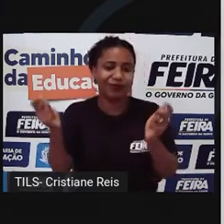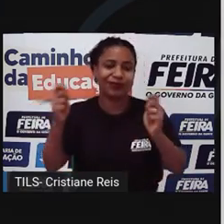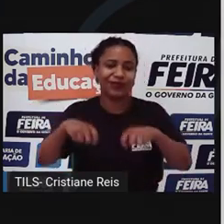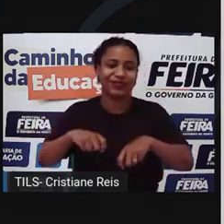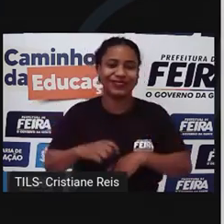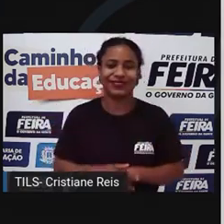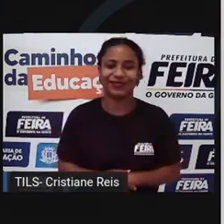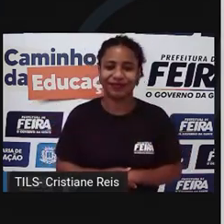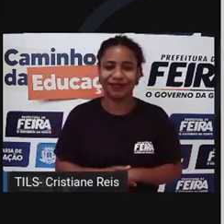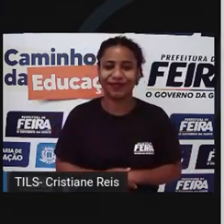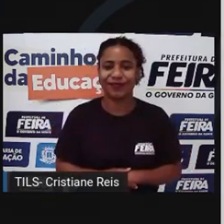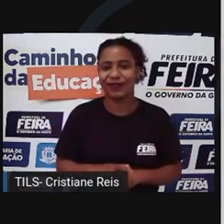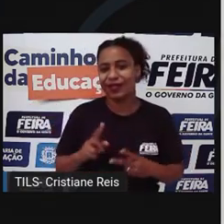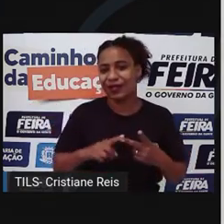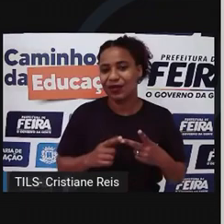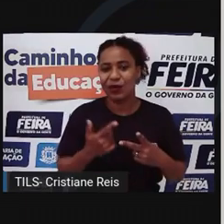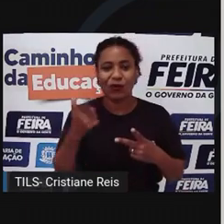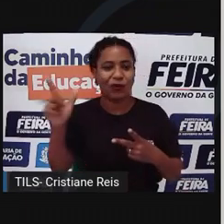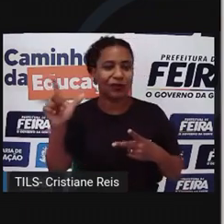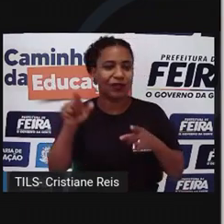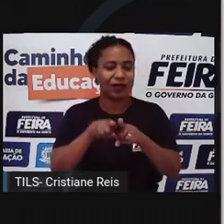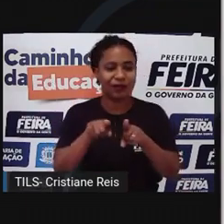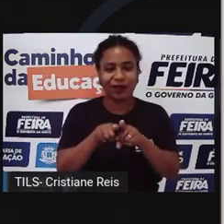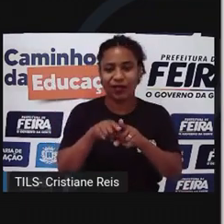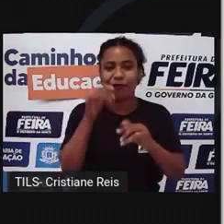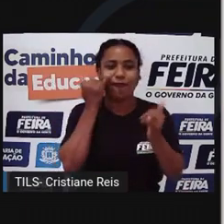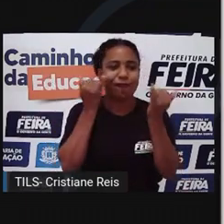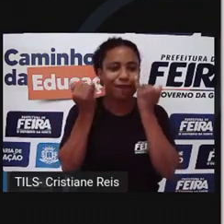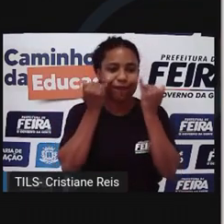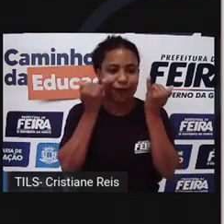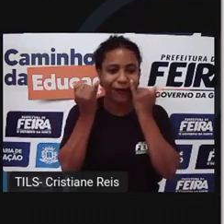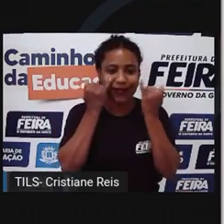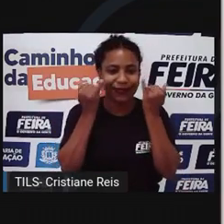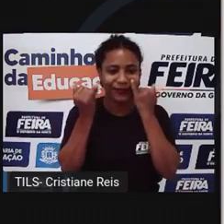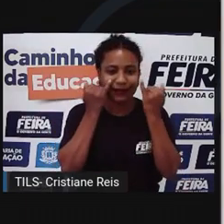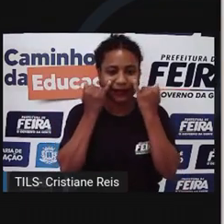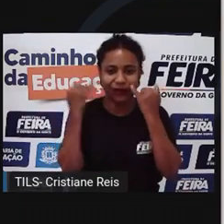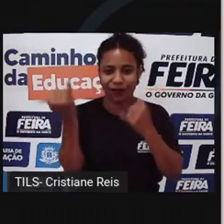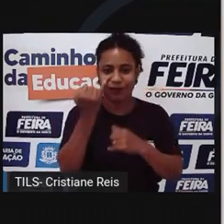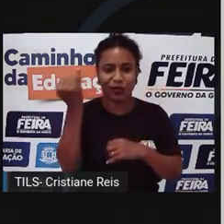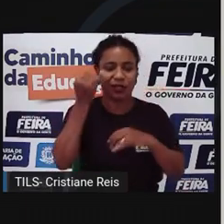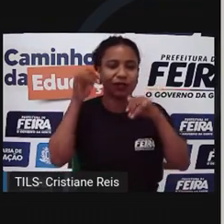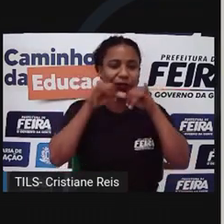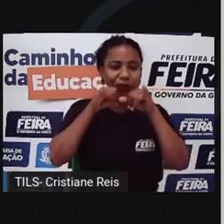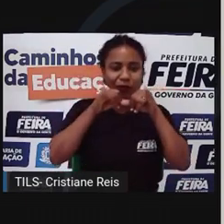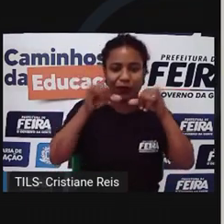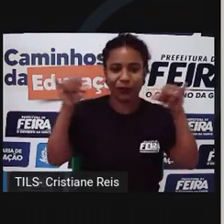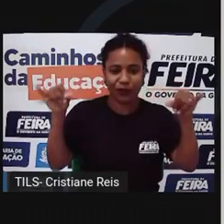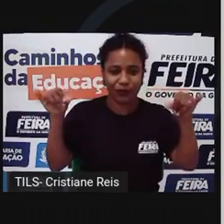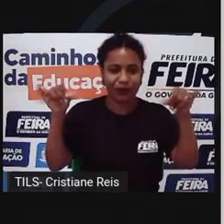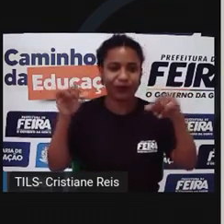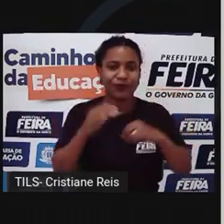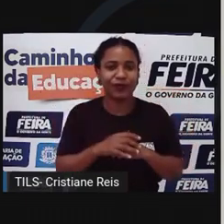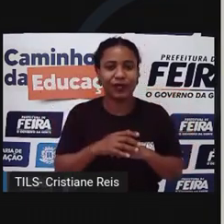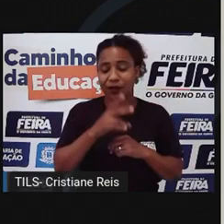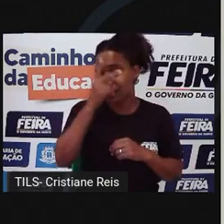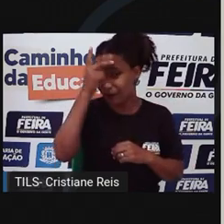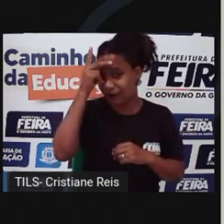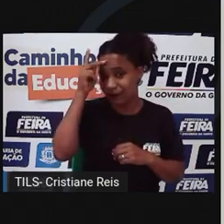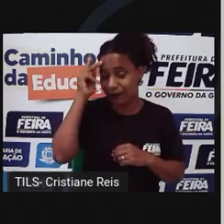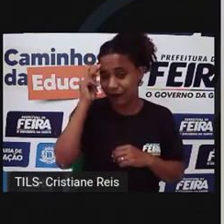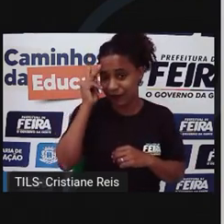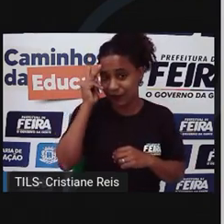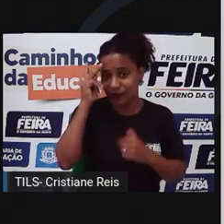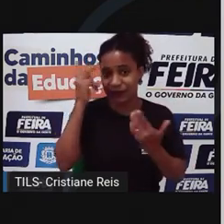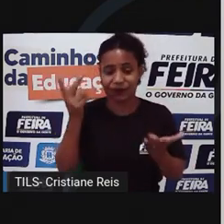também é para fins informativos, importantes para a manutenção da ordem pública. Como, exemplo, quando uma pessoa